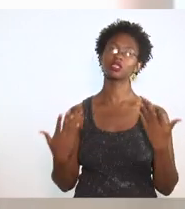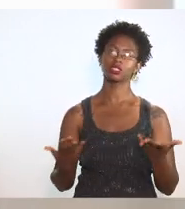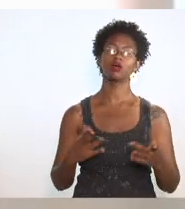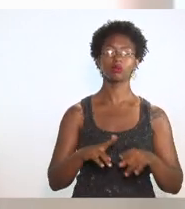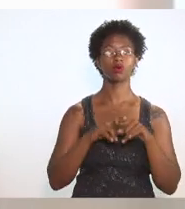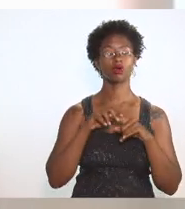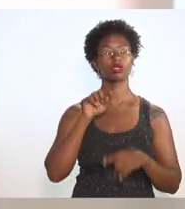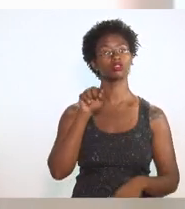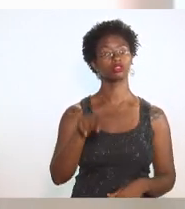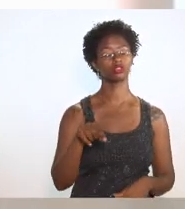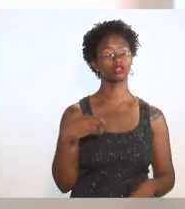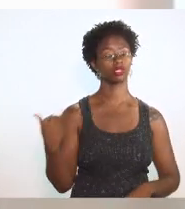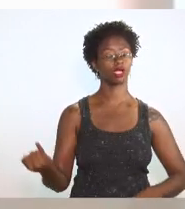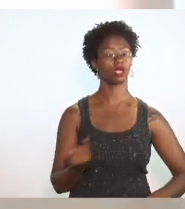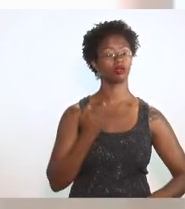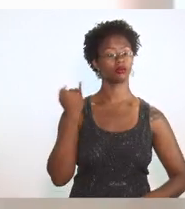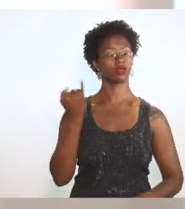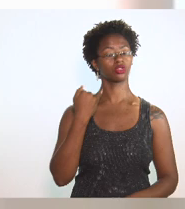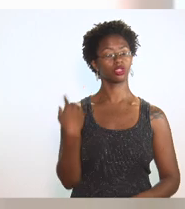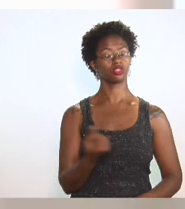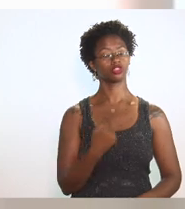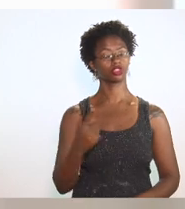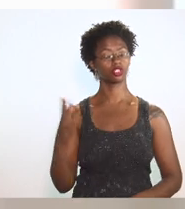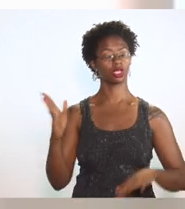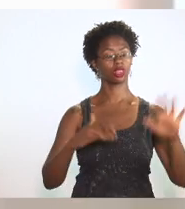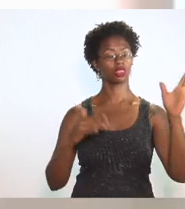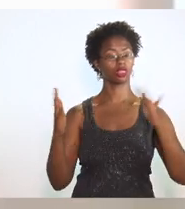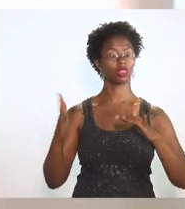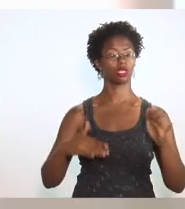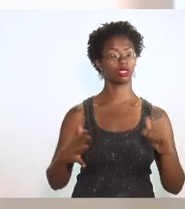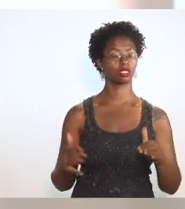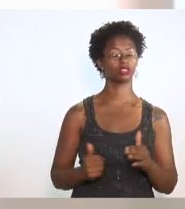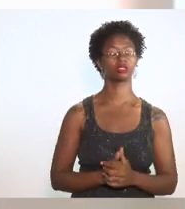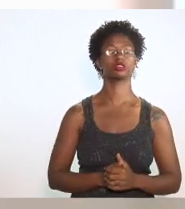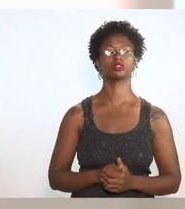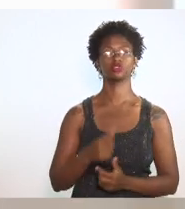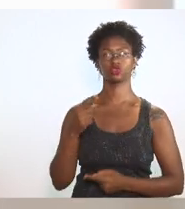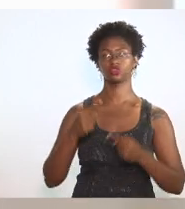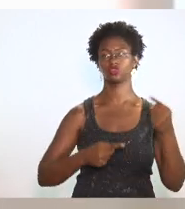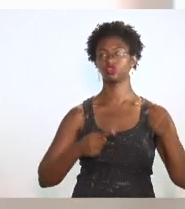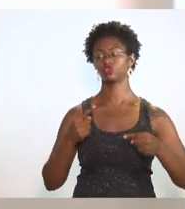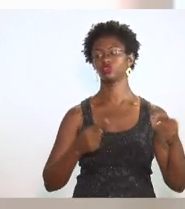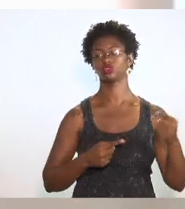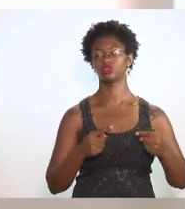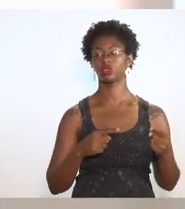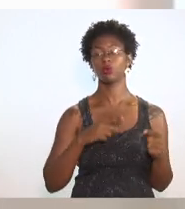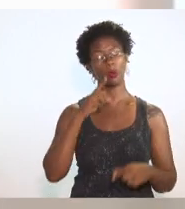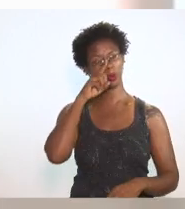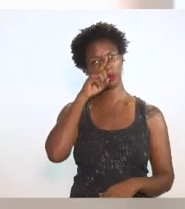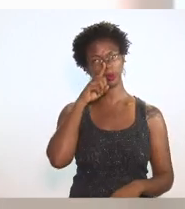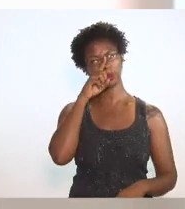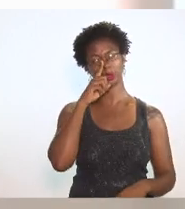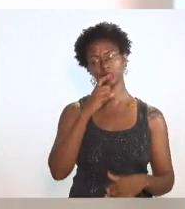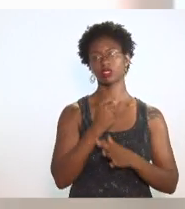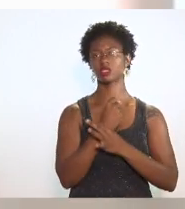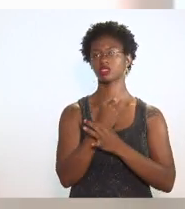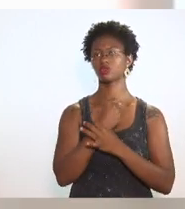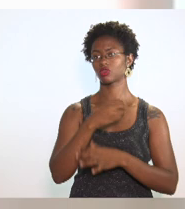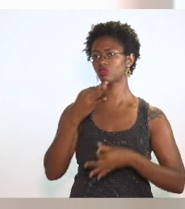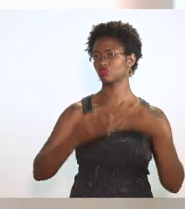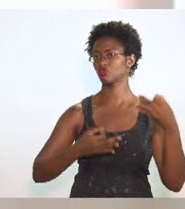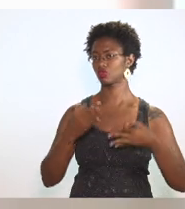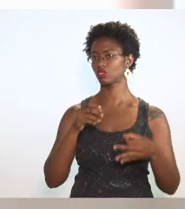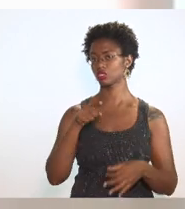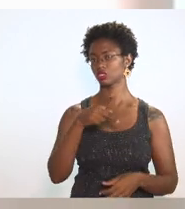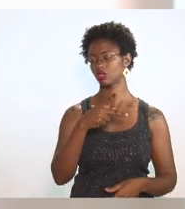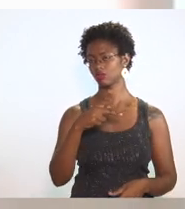disso, é importante que a gente traga à baila os riscos da segurança jurídica que esse projeto